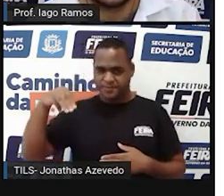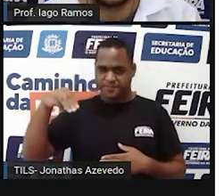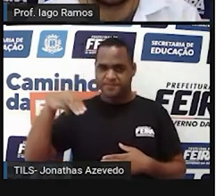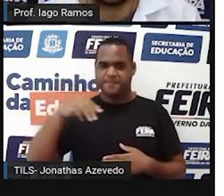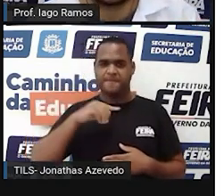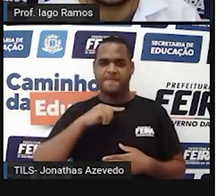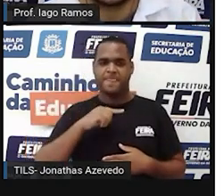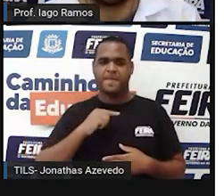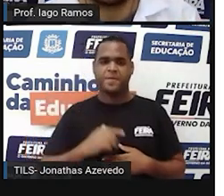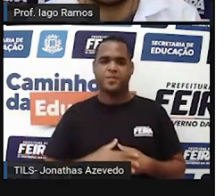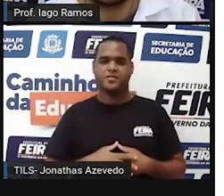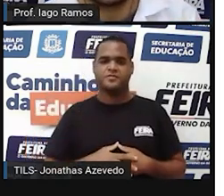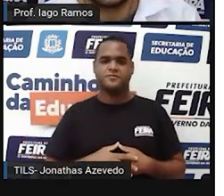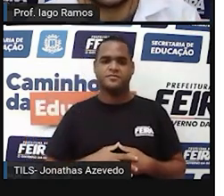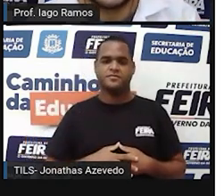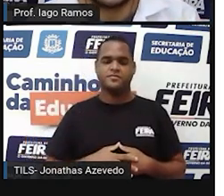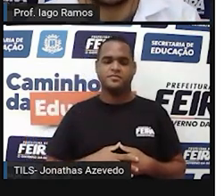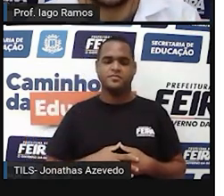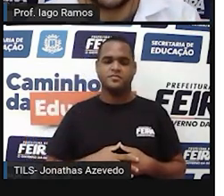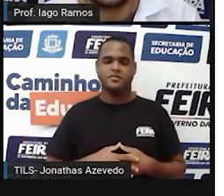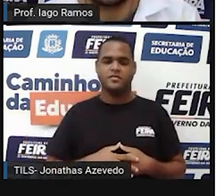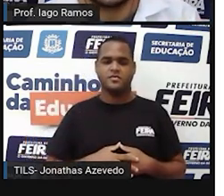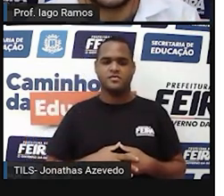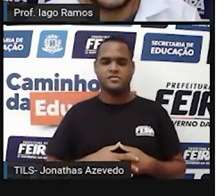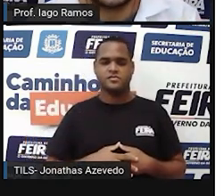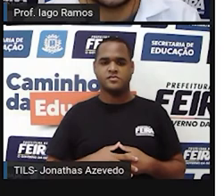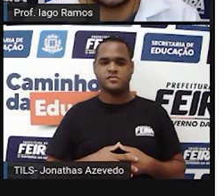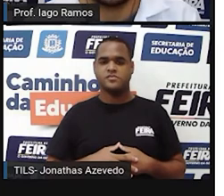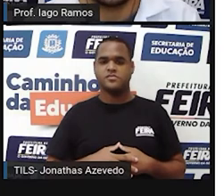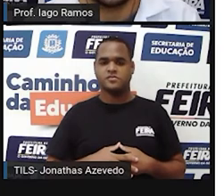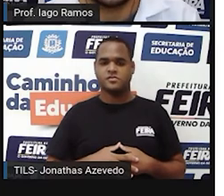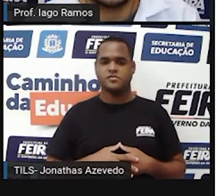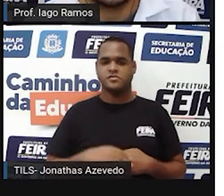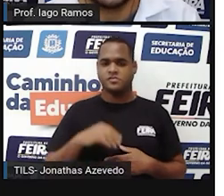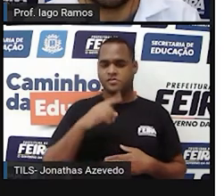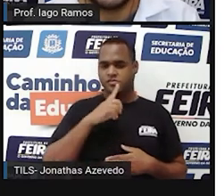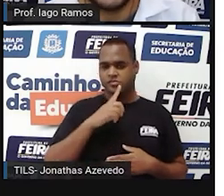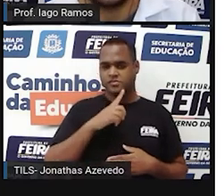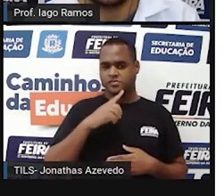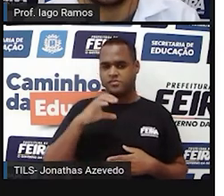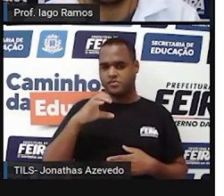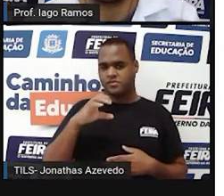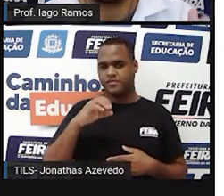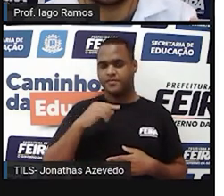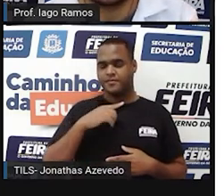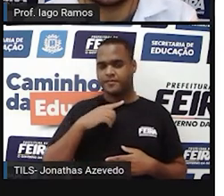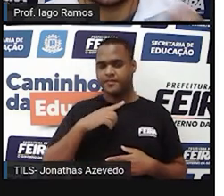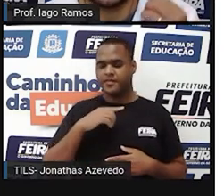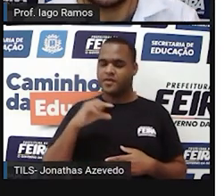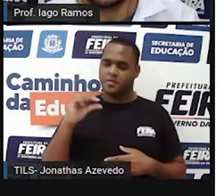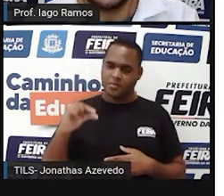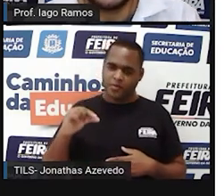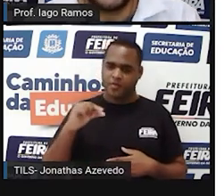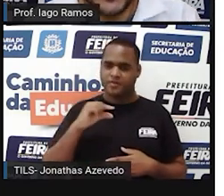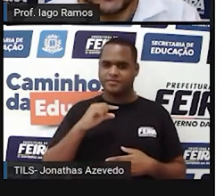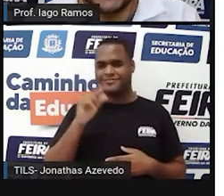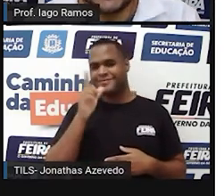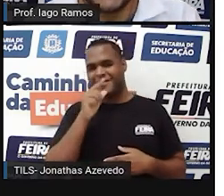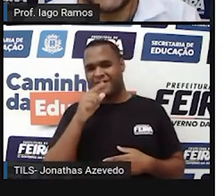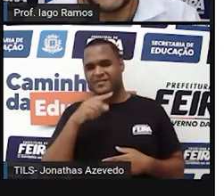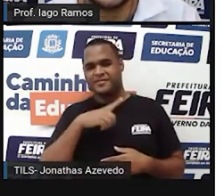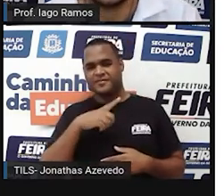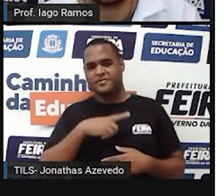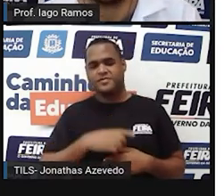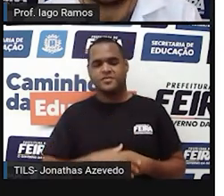Que são para unidades de volumes, unidades pequenas de volume, tá?